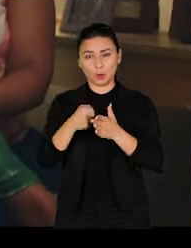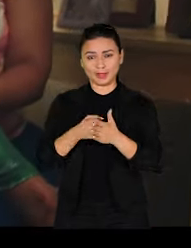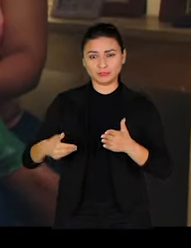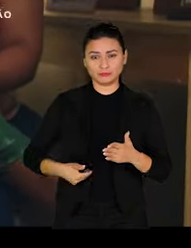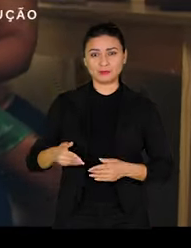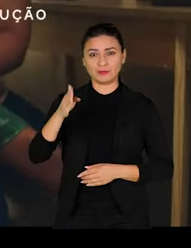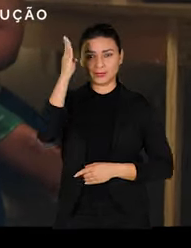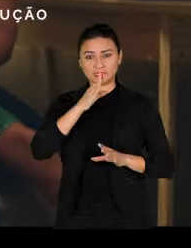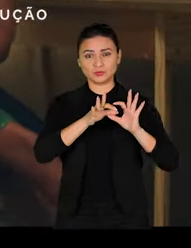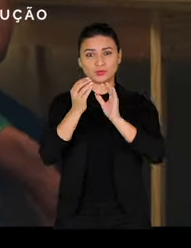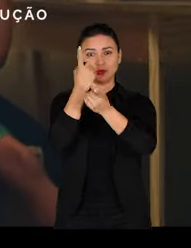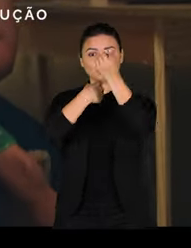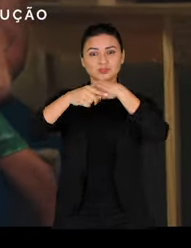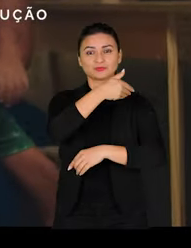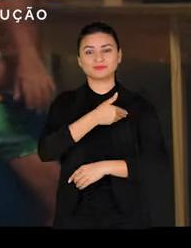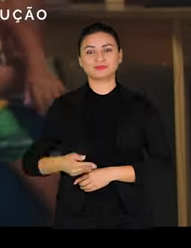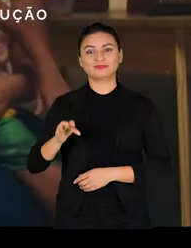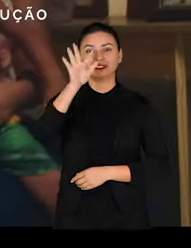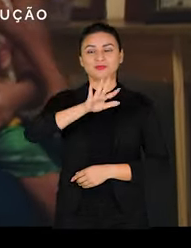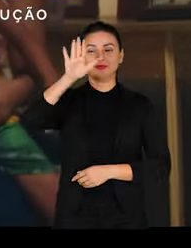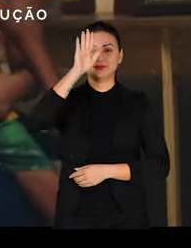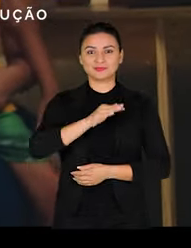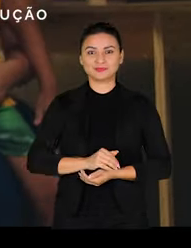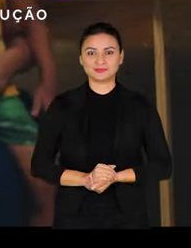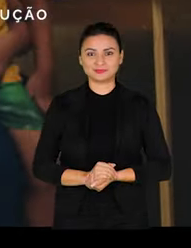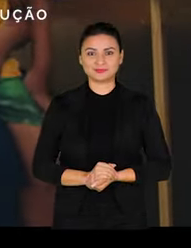Família e Combate à Fome, Brasil, União e Reconstrução, Governo Federal.